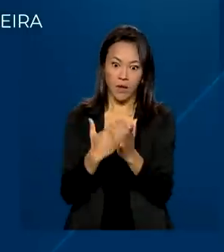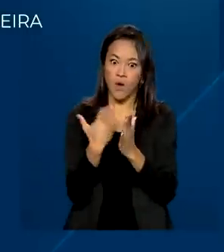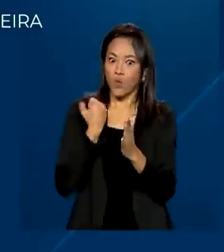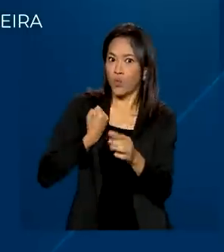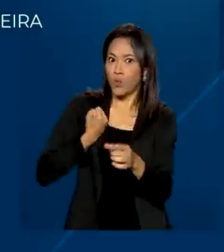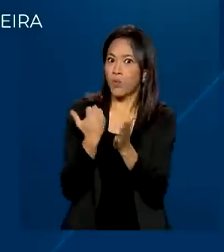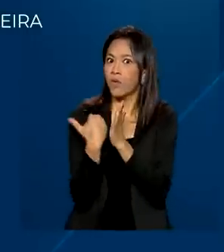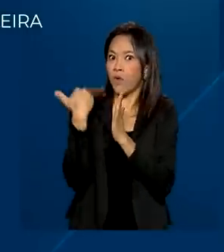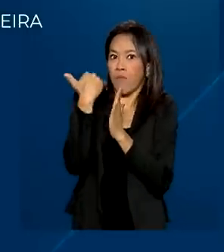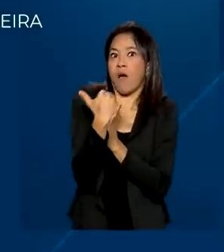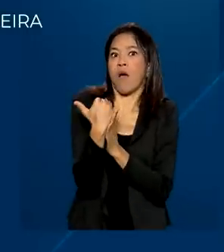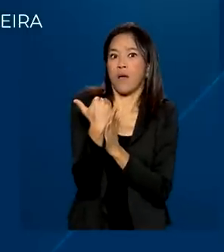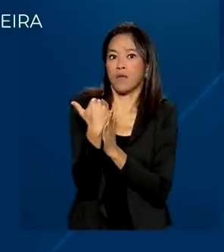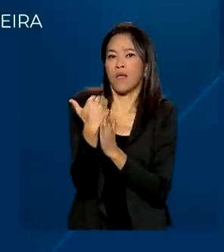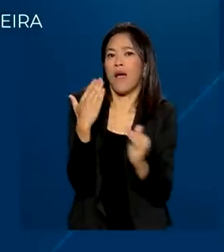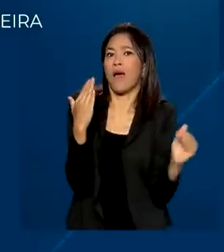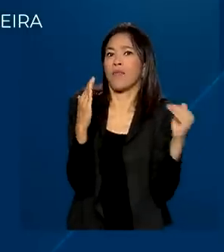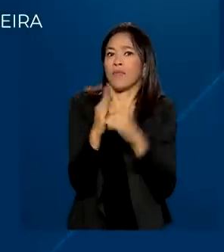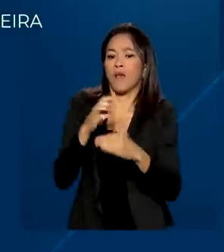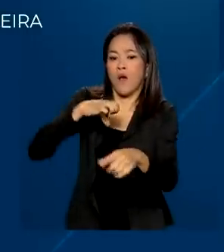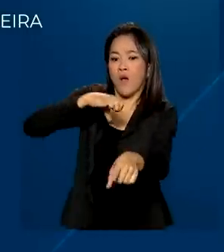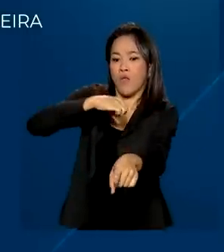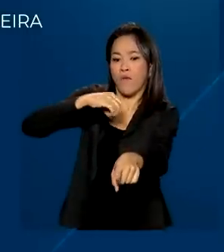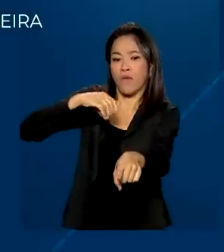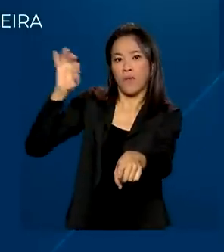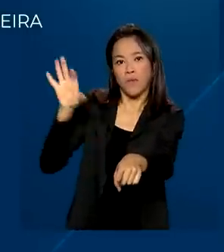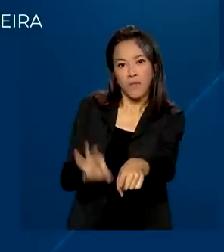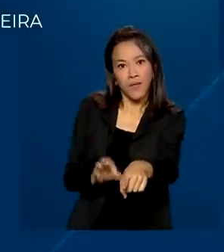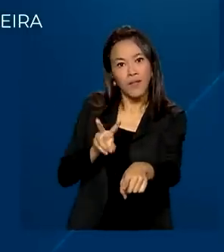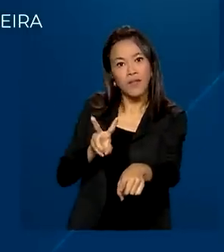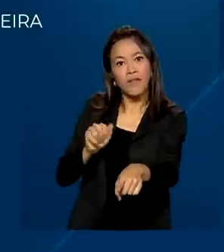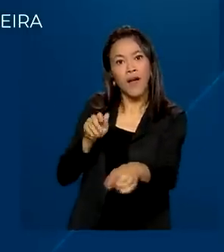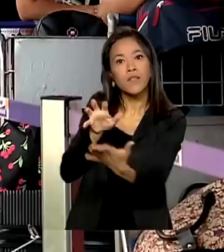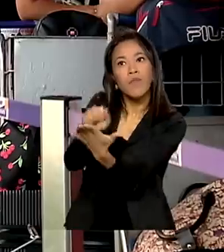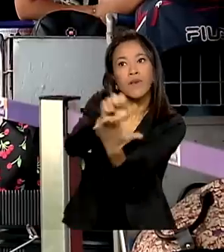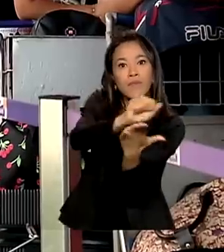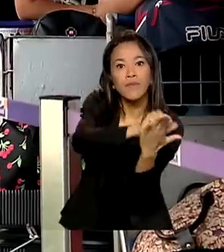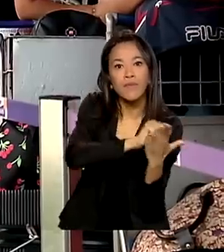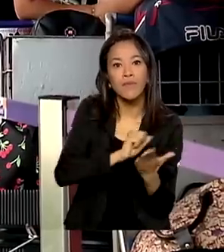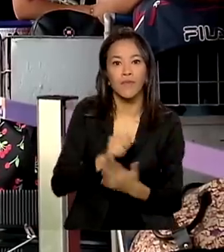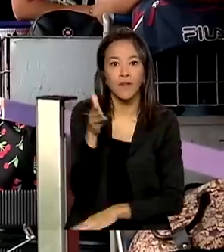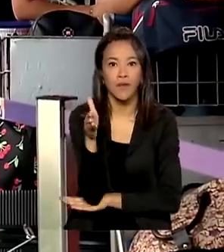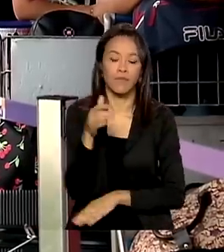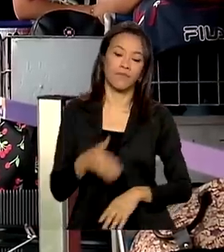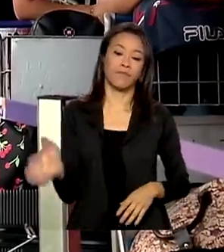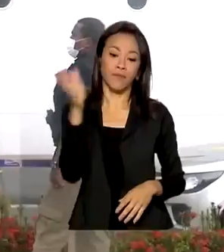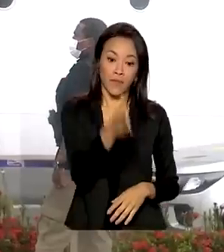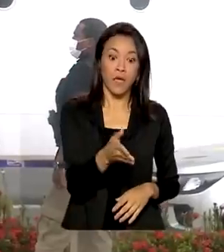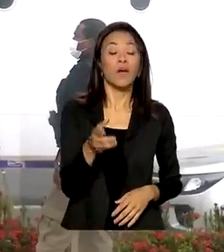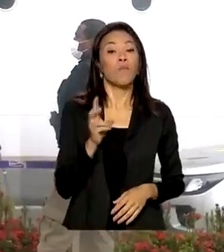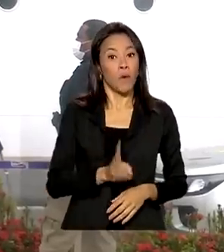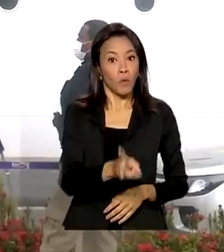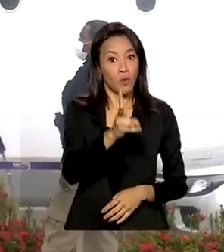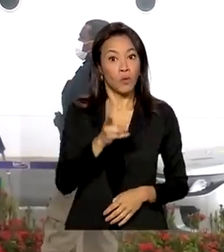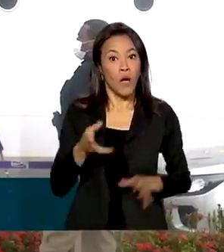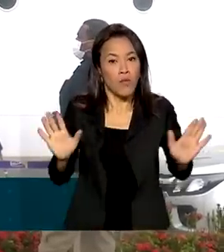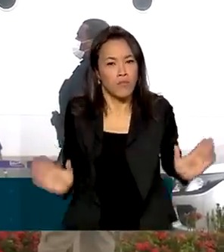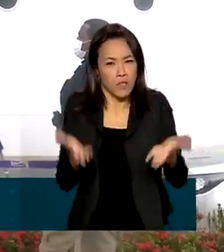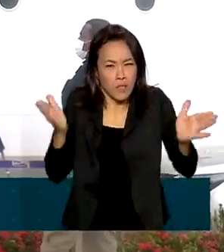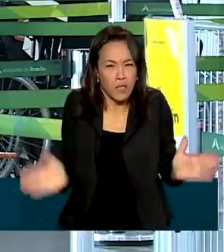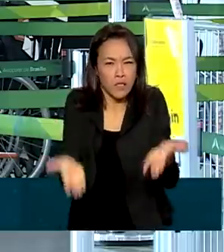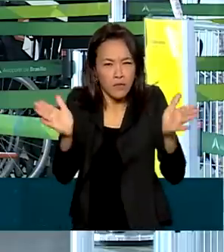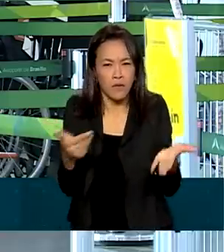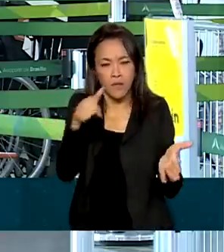ainda maiores, chegando a 90% das vagas ocupadas. Para continuar incentivando a retomada do